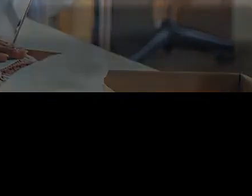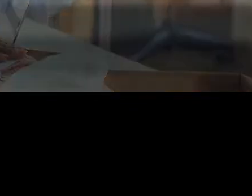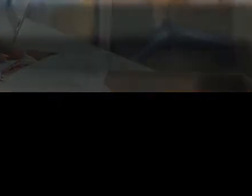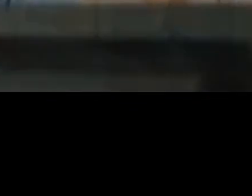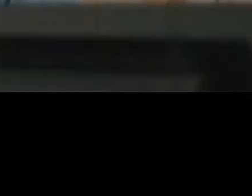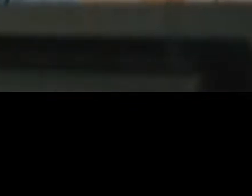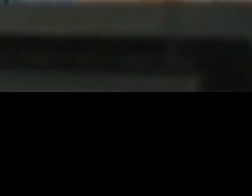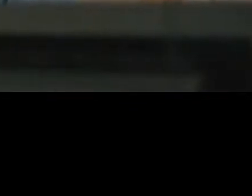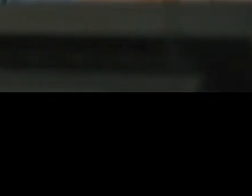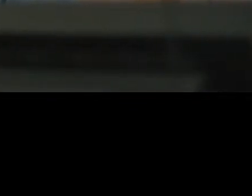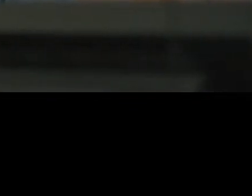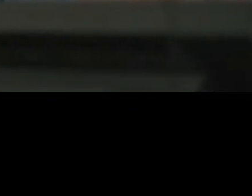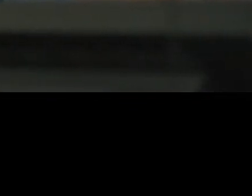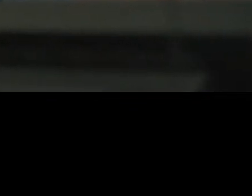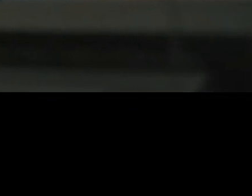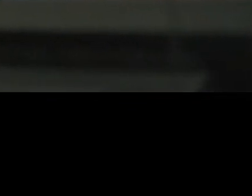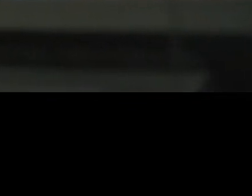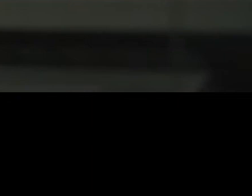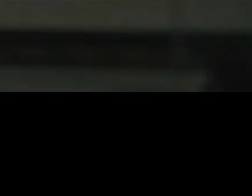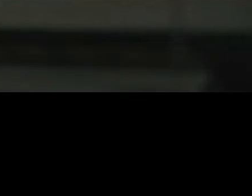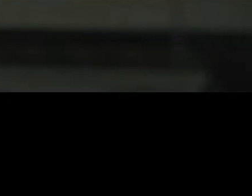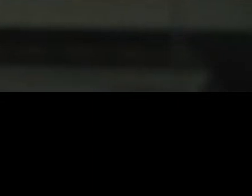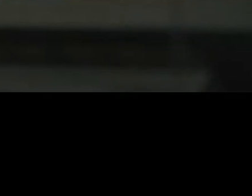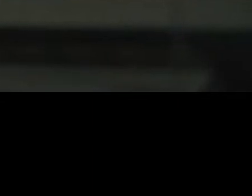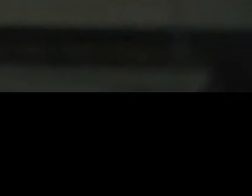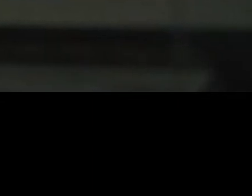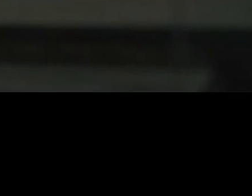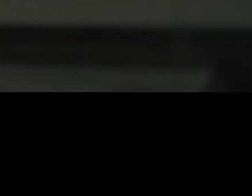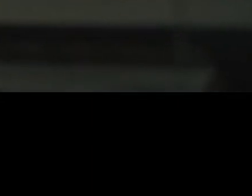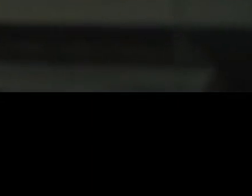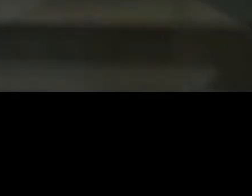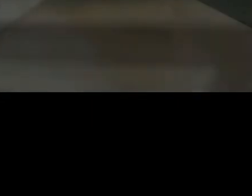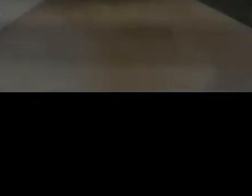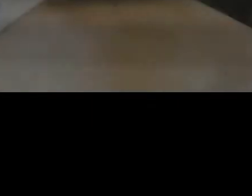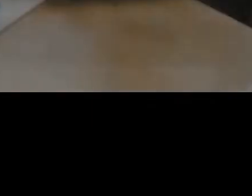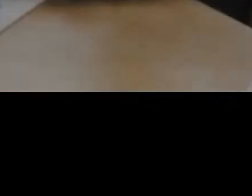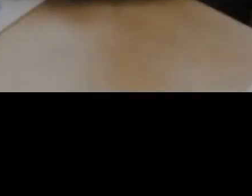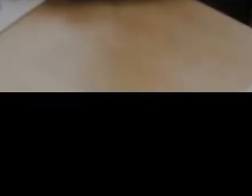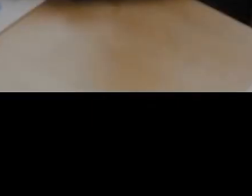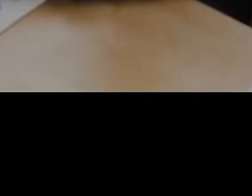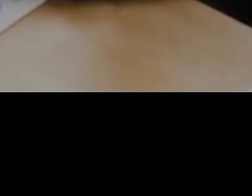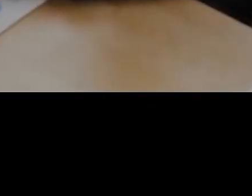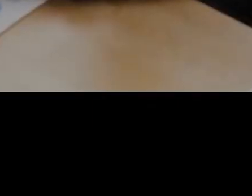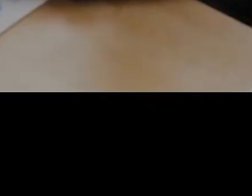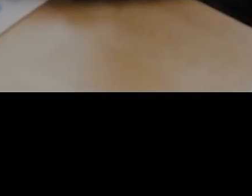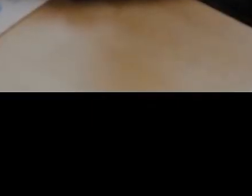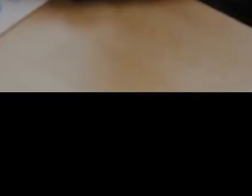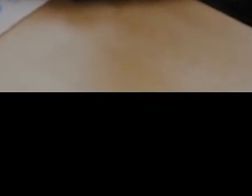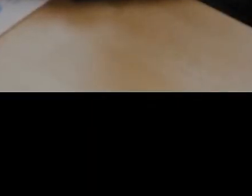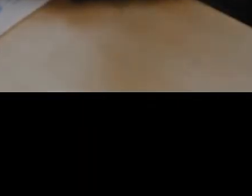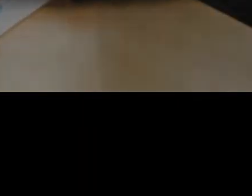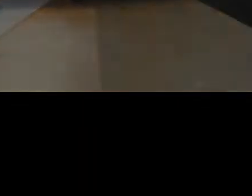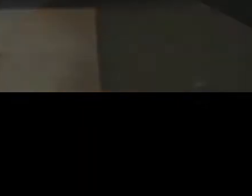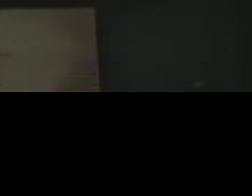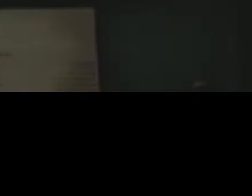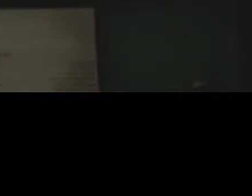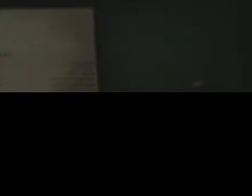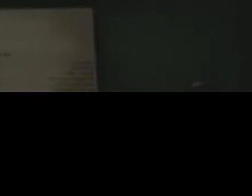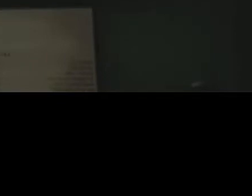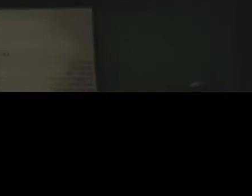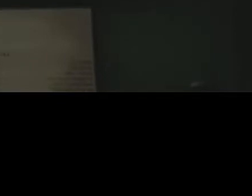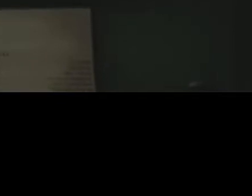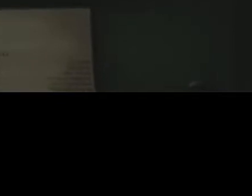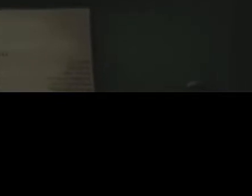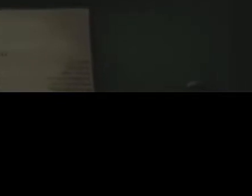isso, seguimos realizando diversas ações para apoiar nossos clientes e preservar a saúde de todos. Use nosso